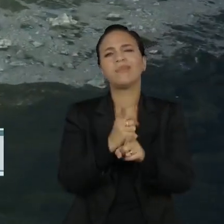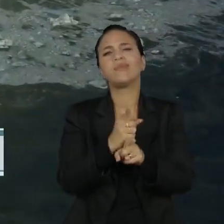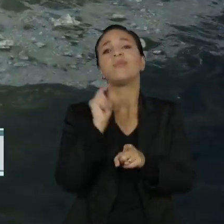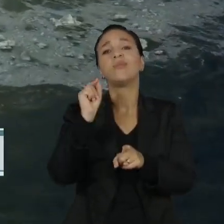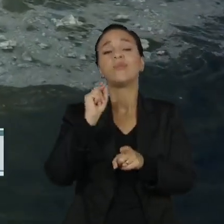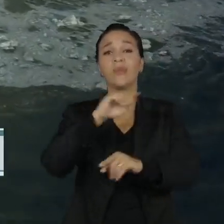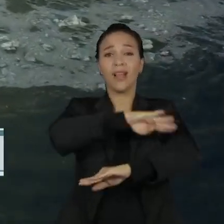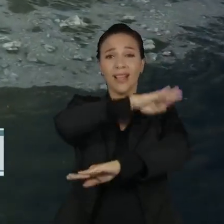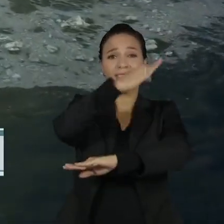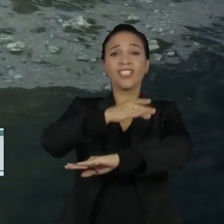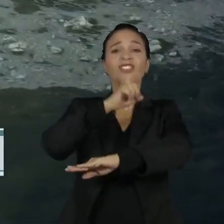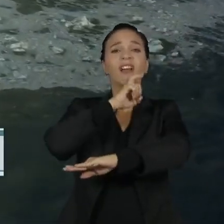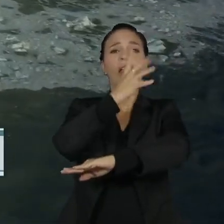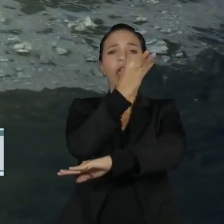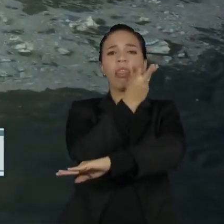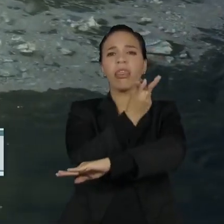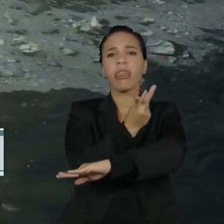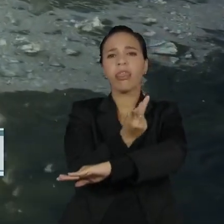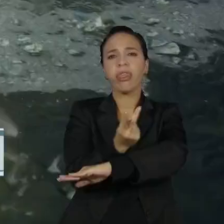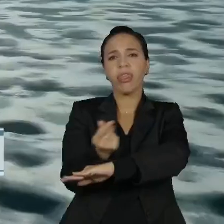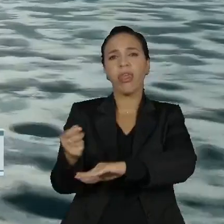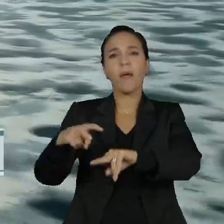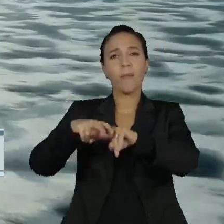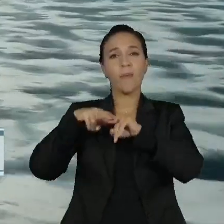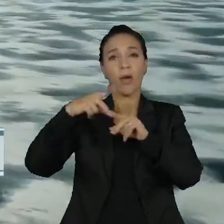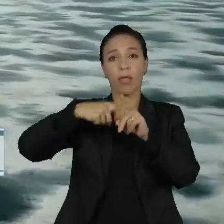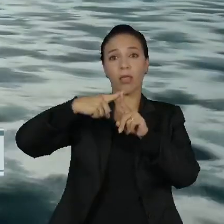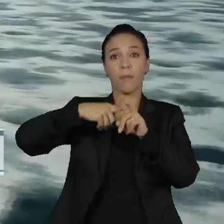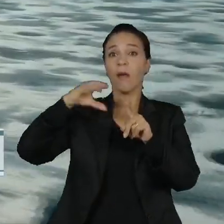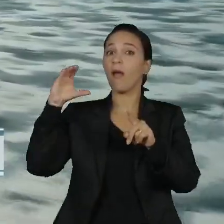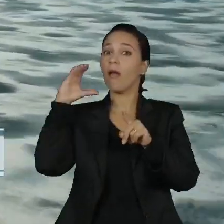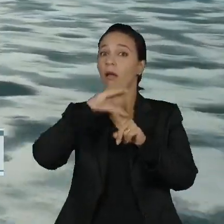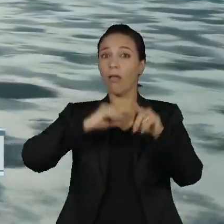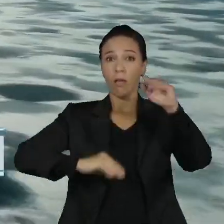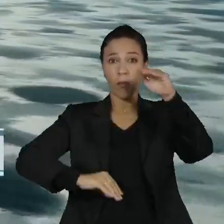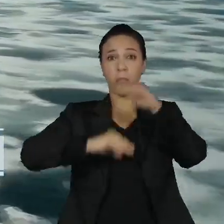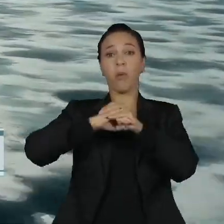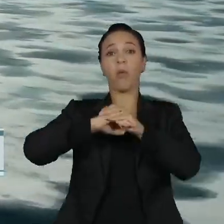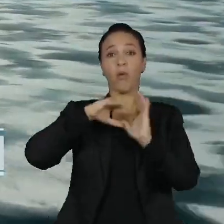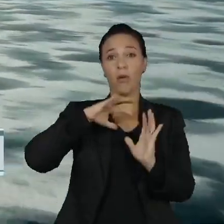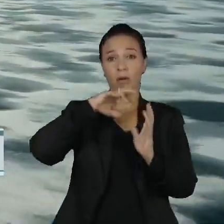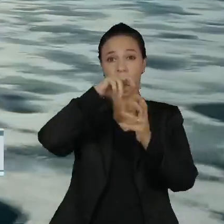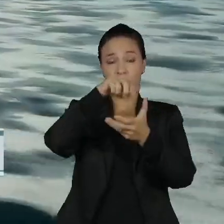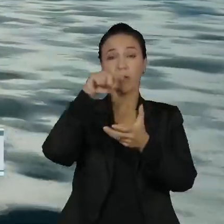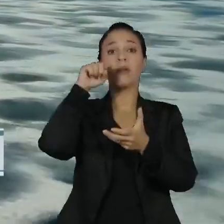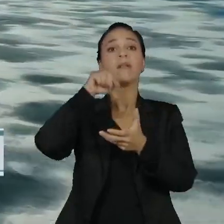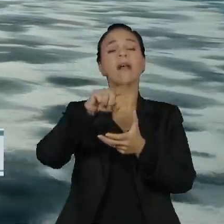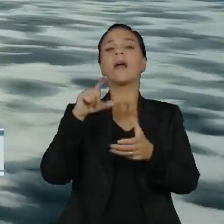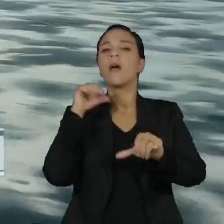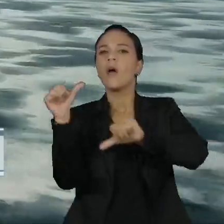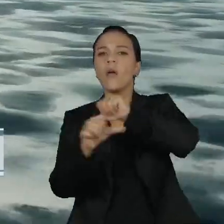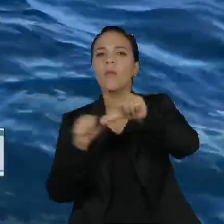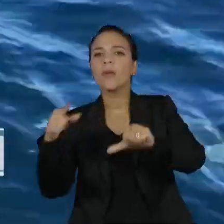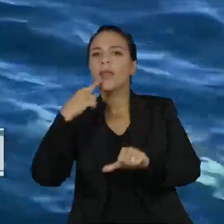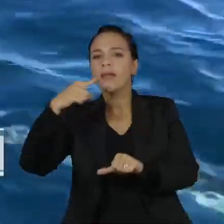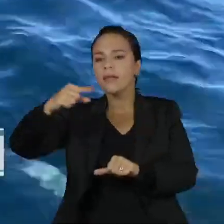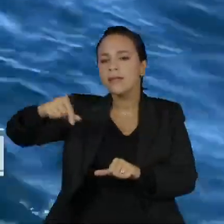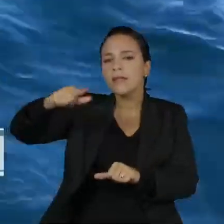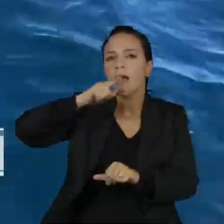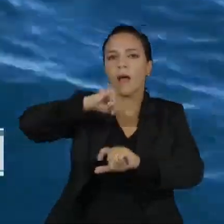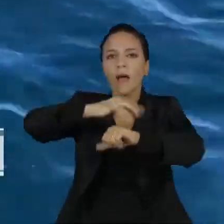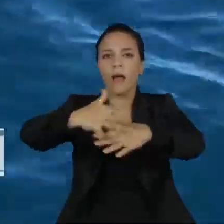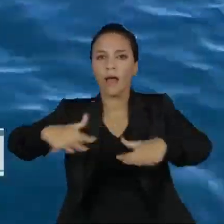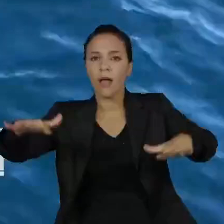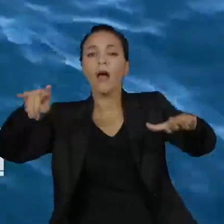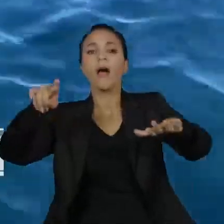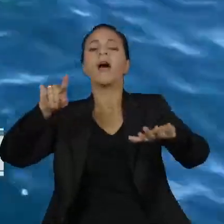derretimento das geleiras acelerado pelo aquecimento global vem provocando mudanças de temperatura e de salinidade nos oceanos, e que